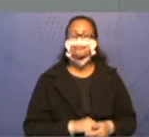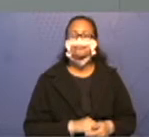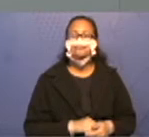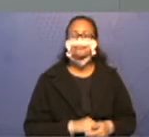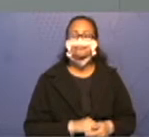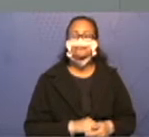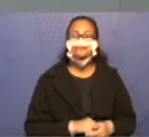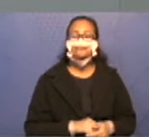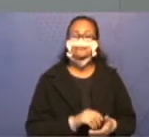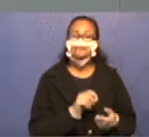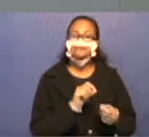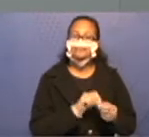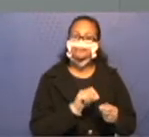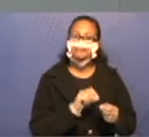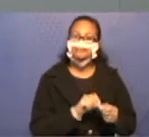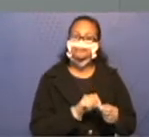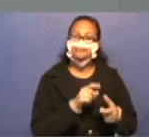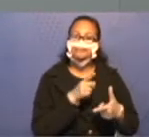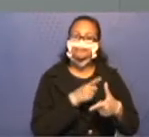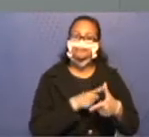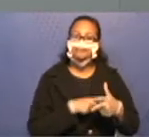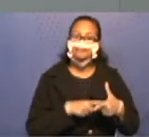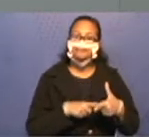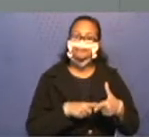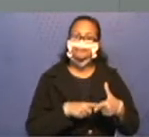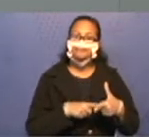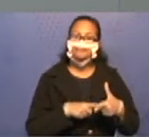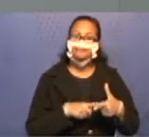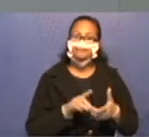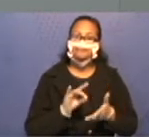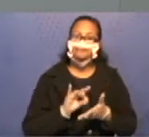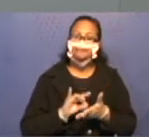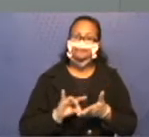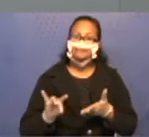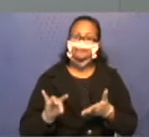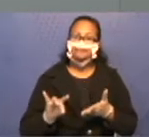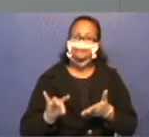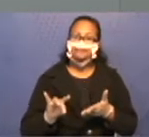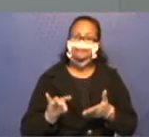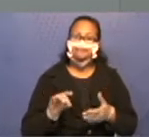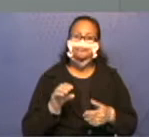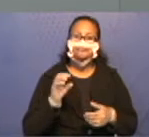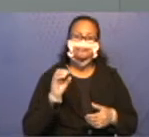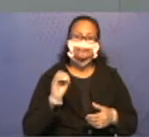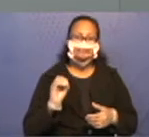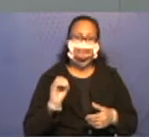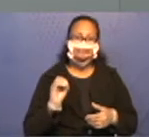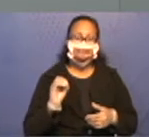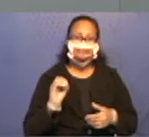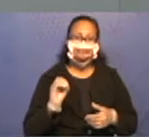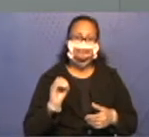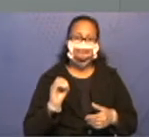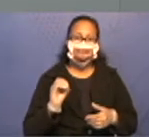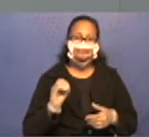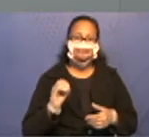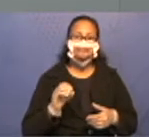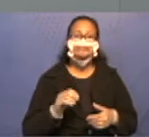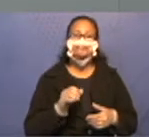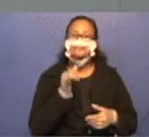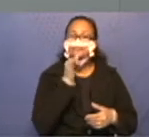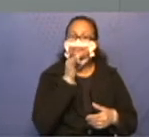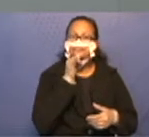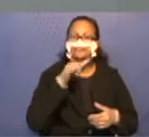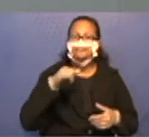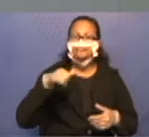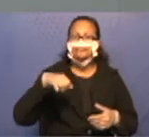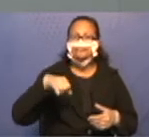E para realizar essa divisão, vamos eliminar alguns zeros. Veja só. O primeiro, 900,